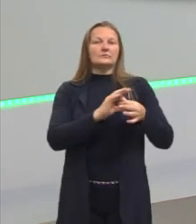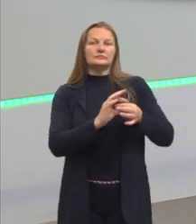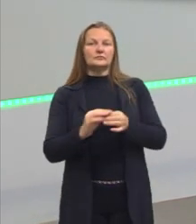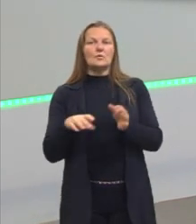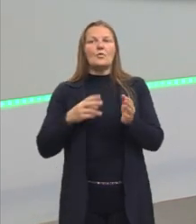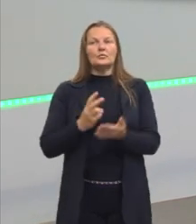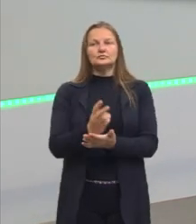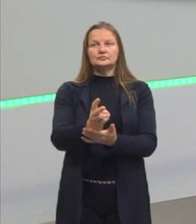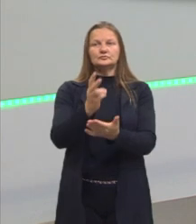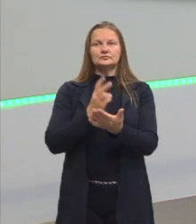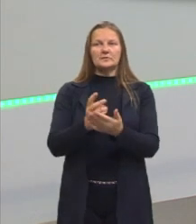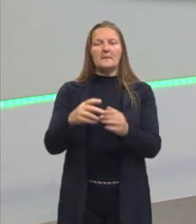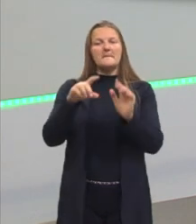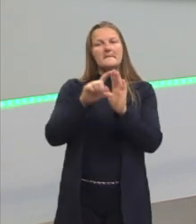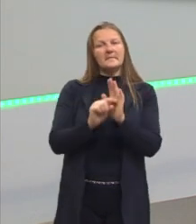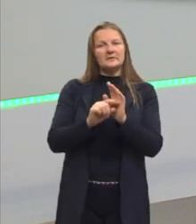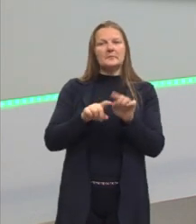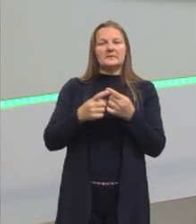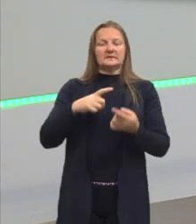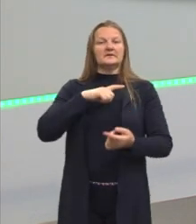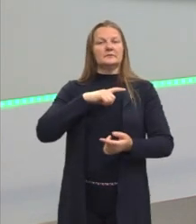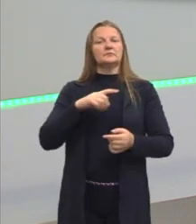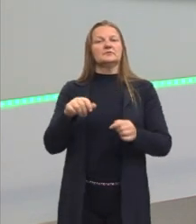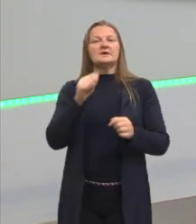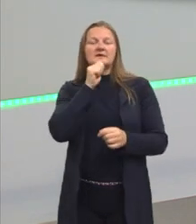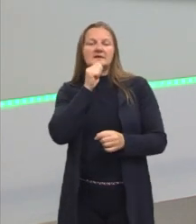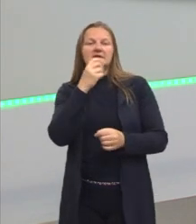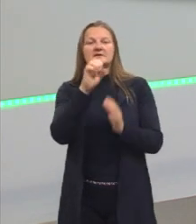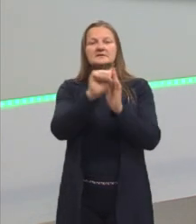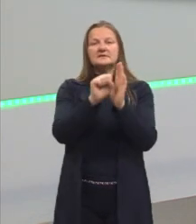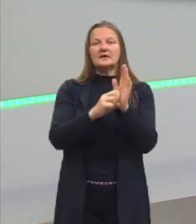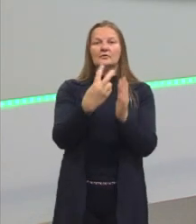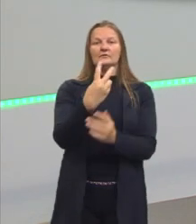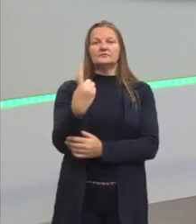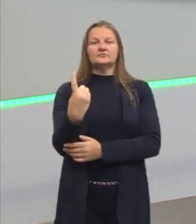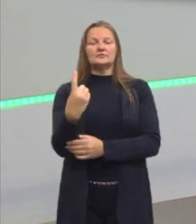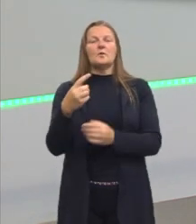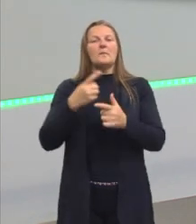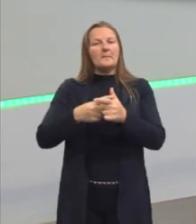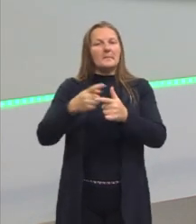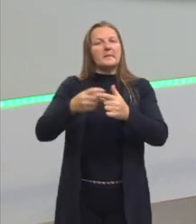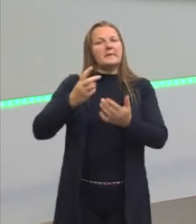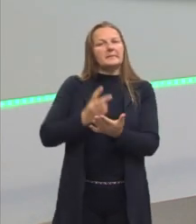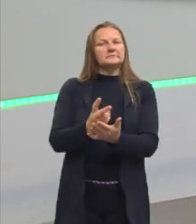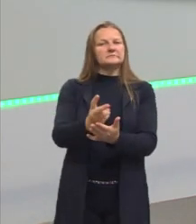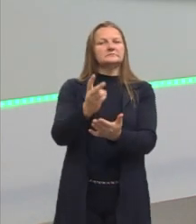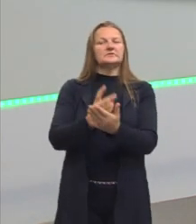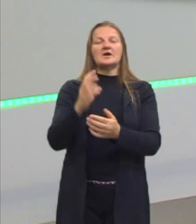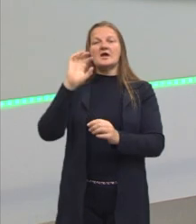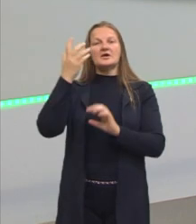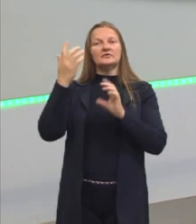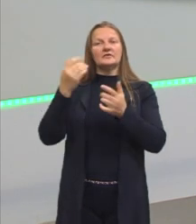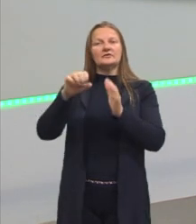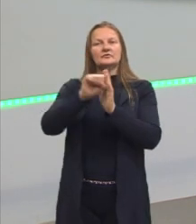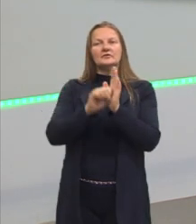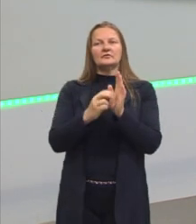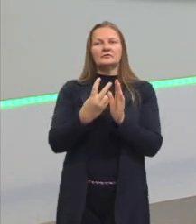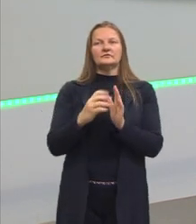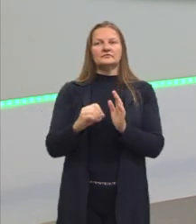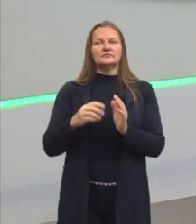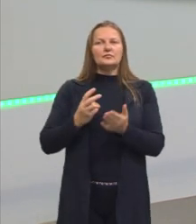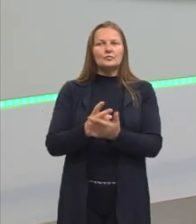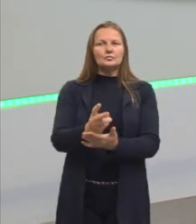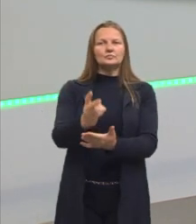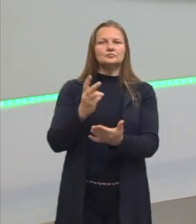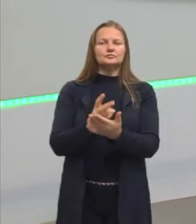Infelizmente, deveríamos ter menos, mas ainda temos, estamos no século 21 e muitos problemas, não foram resolvidos lá do século 20 e